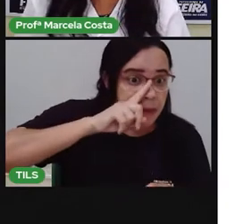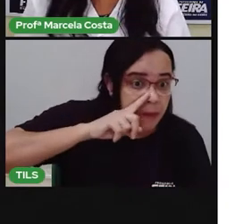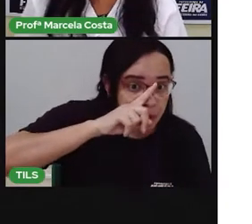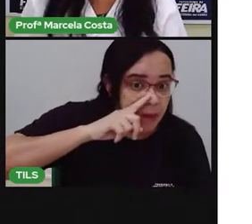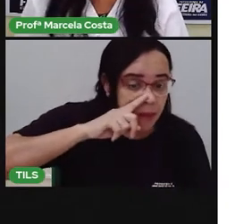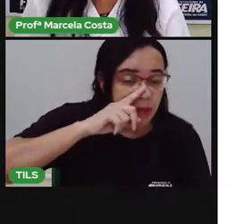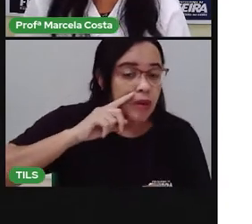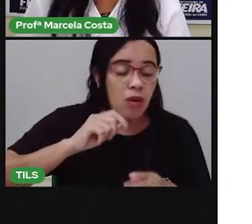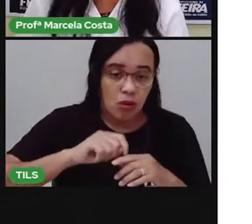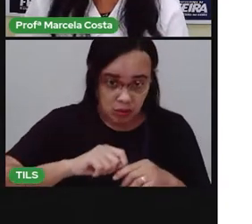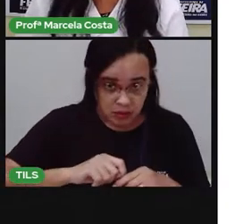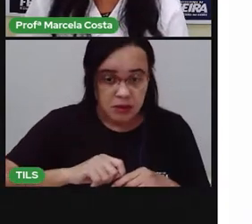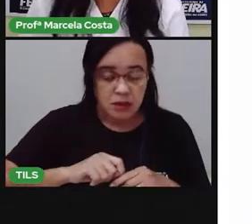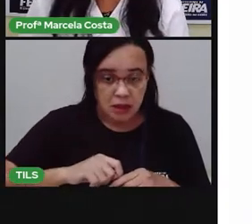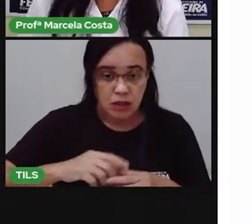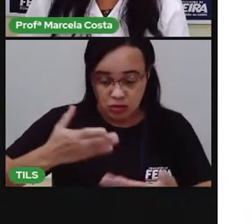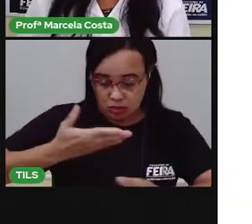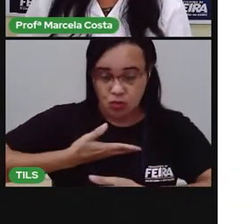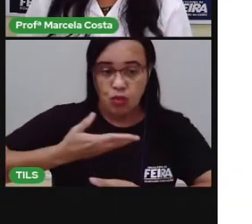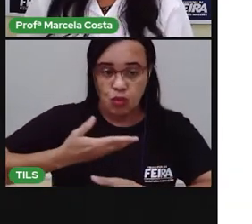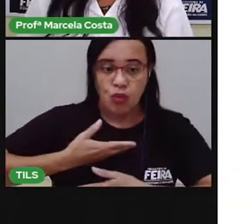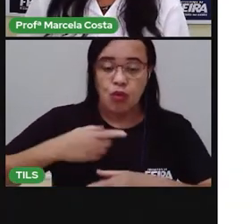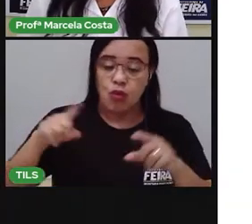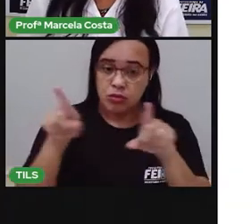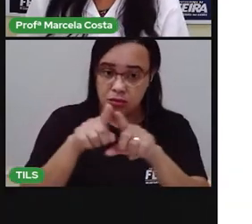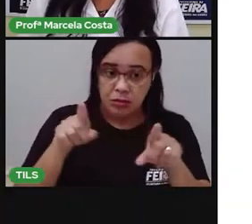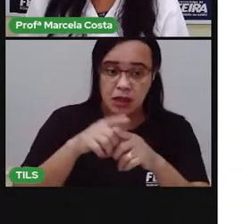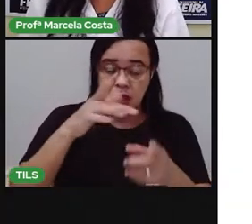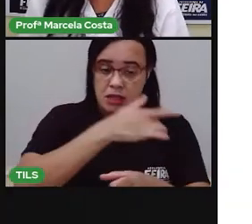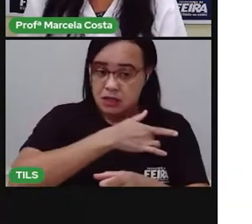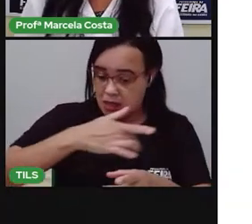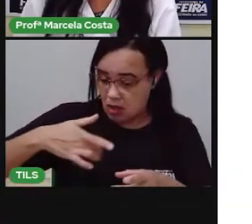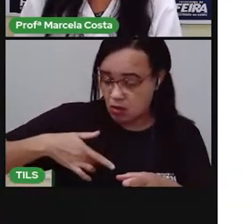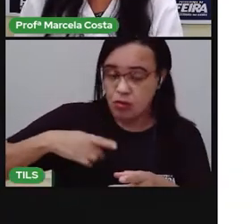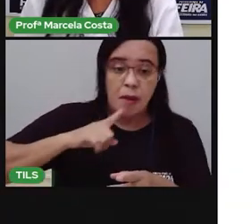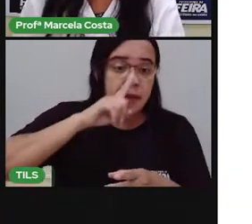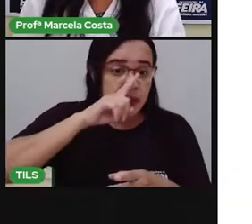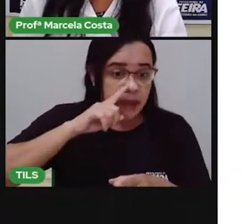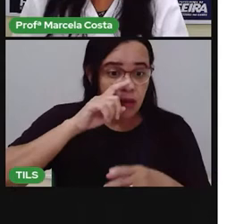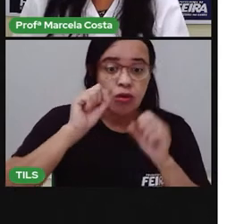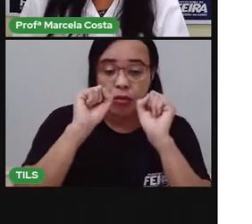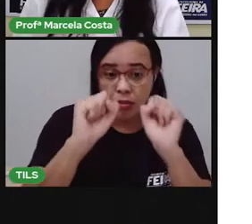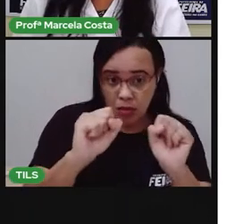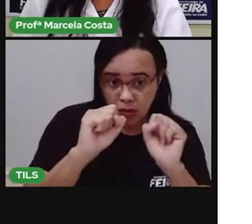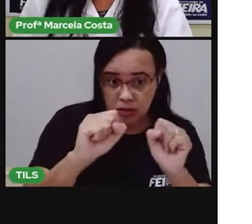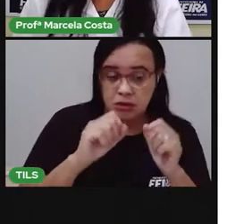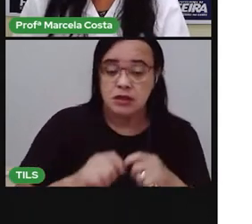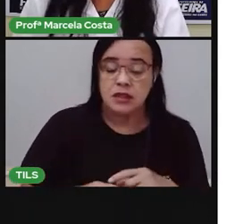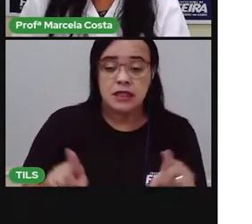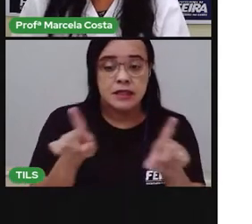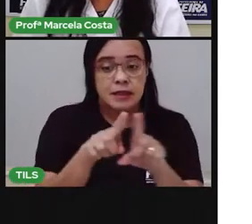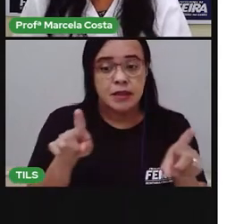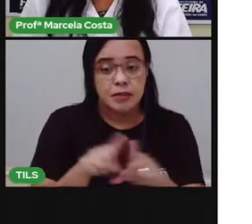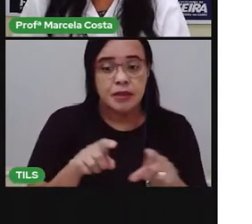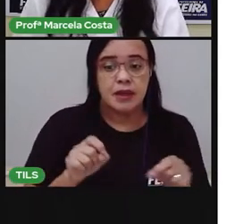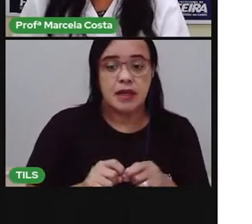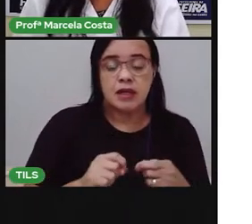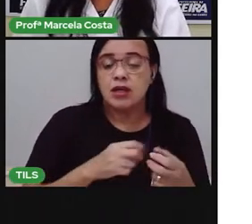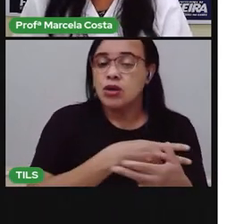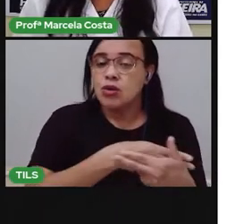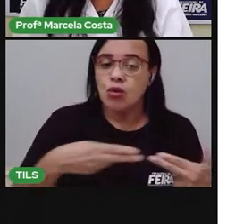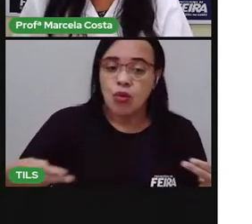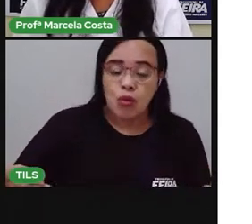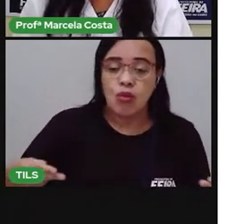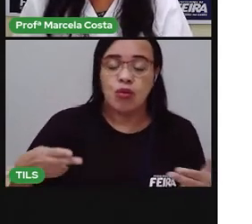sua saúde, à sua integridade física. Vai identificar também produtos, né? Elementos que